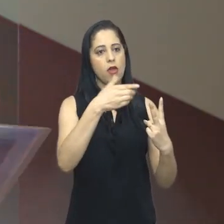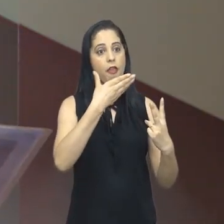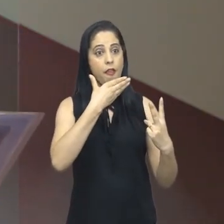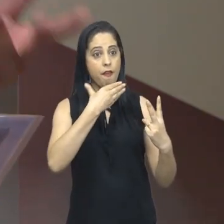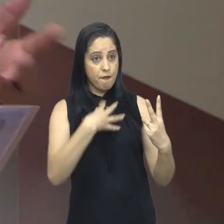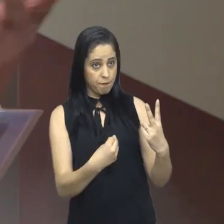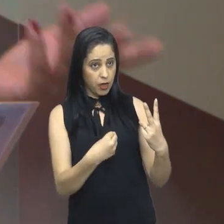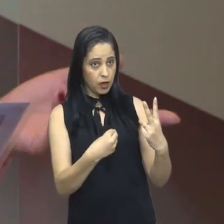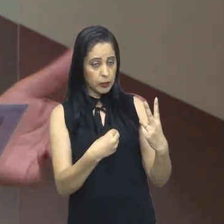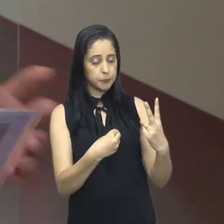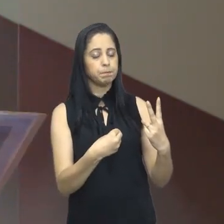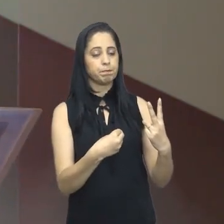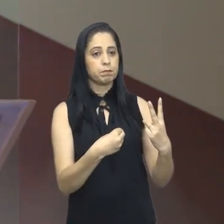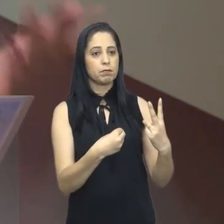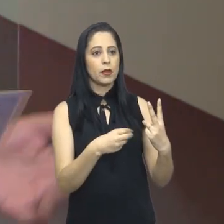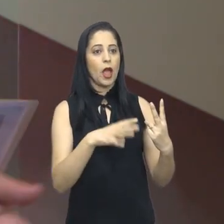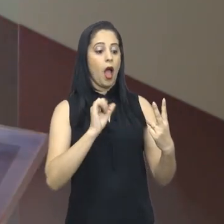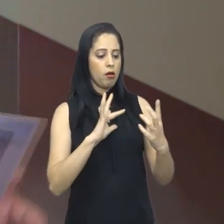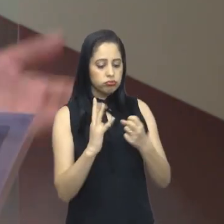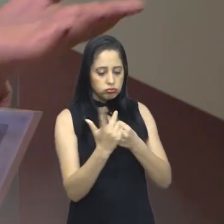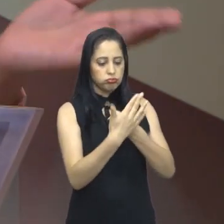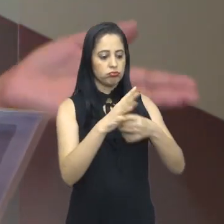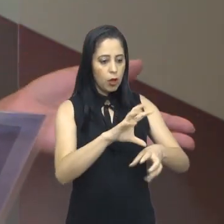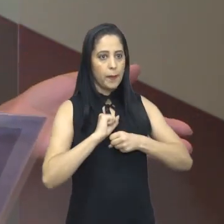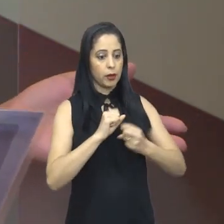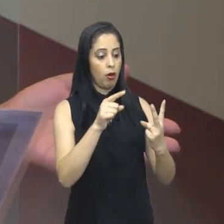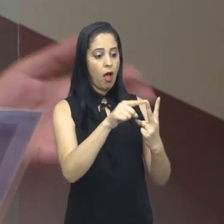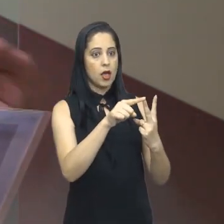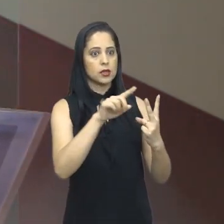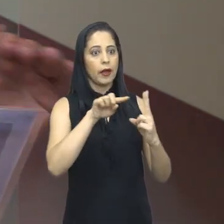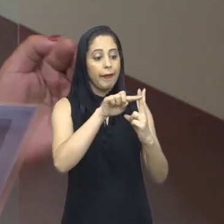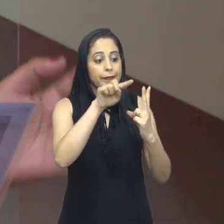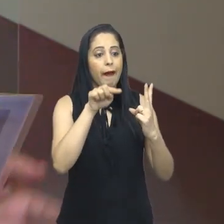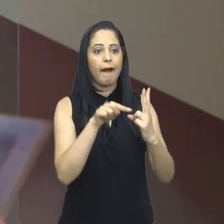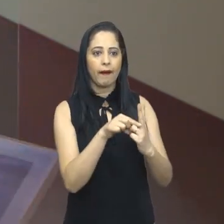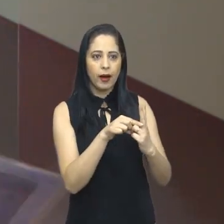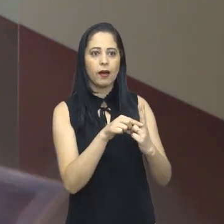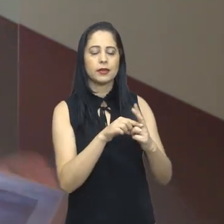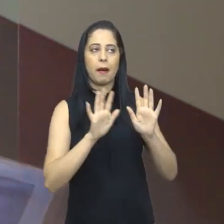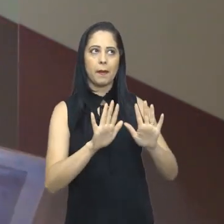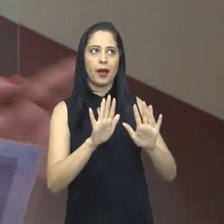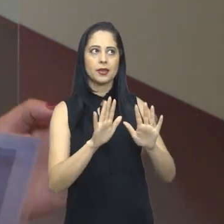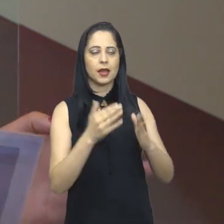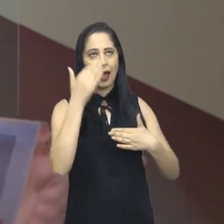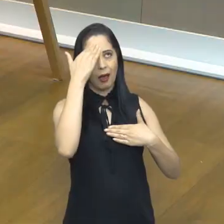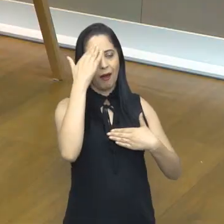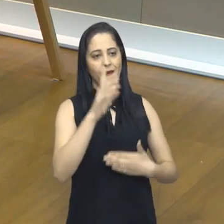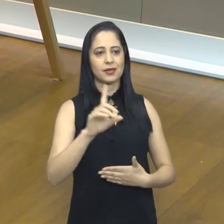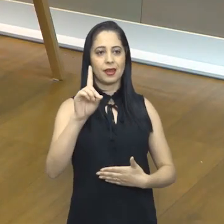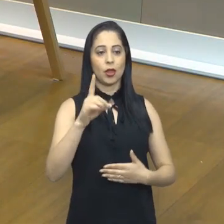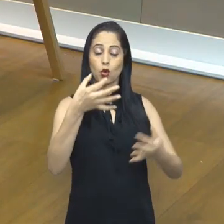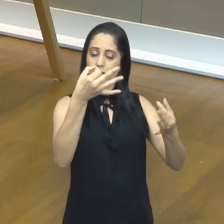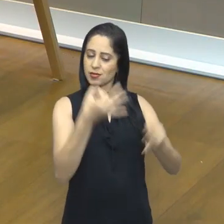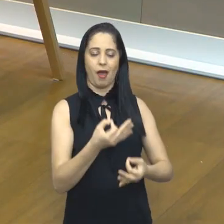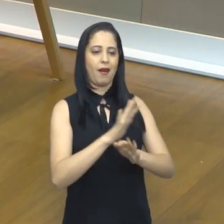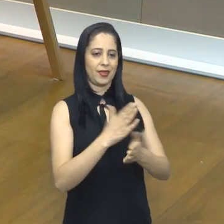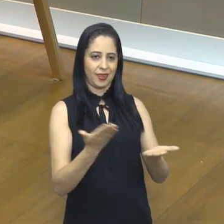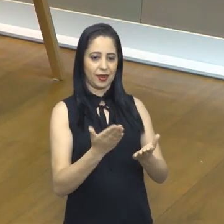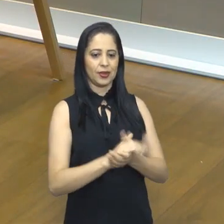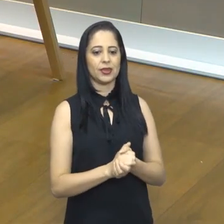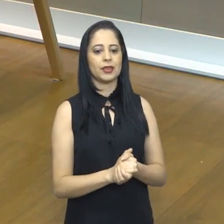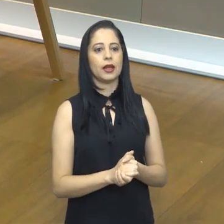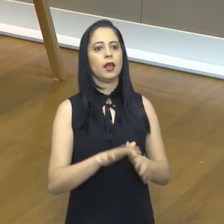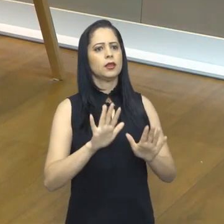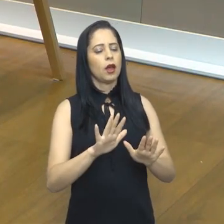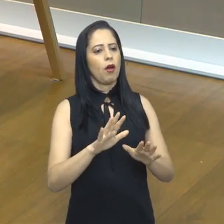filha, que passaram por esse processo, tiveram Covid, inclusive a filha grávida. Felizmente, tudo deu certo. Final feliz para essa família. Mas elas